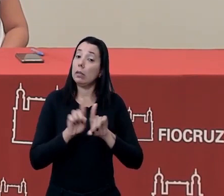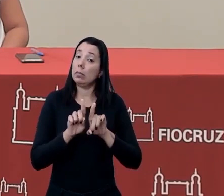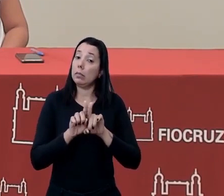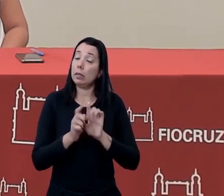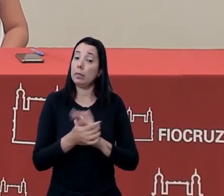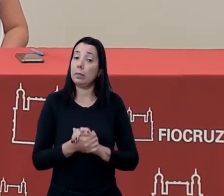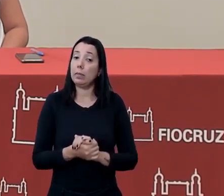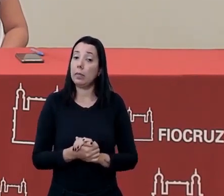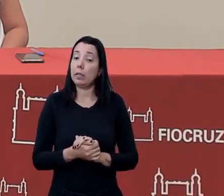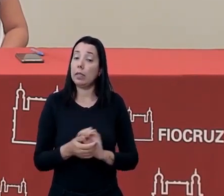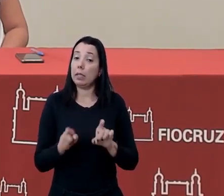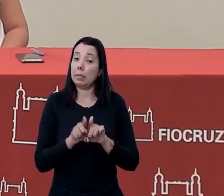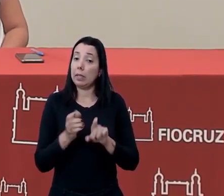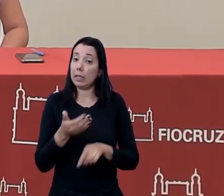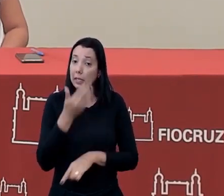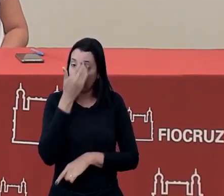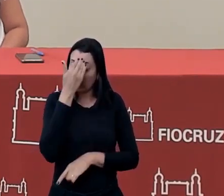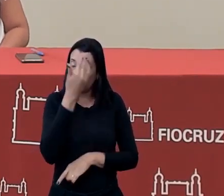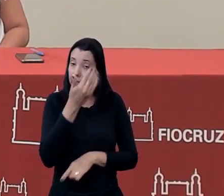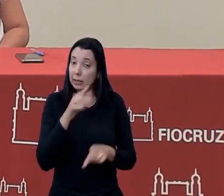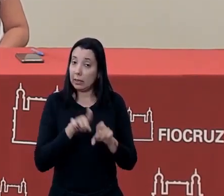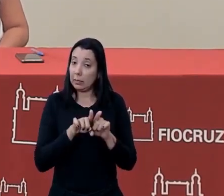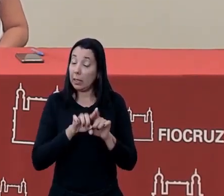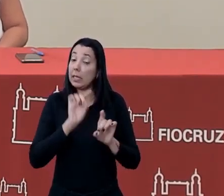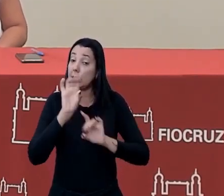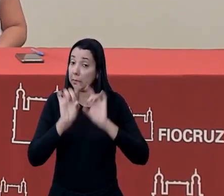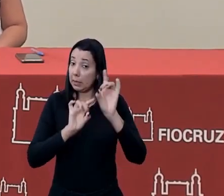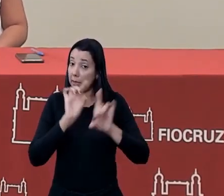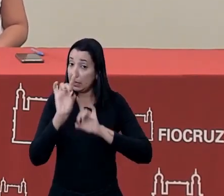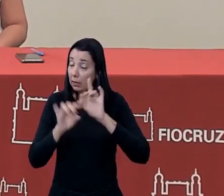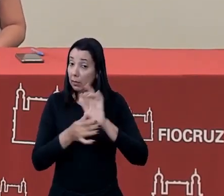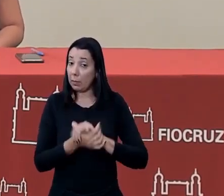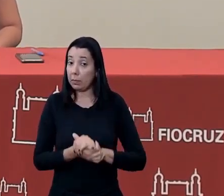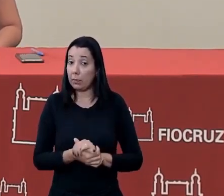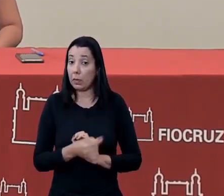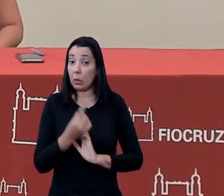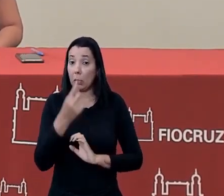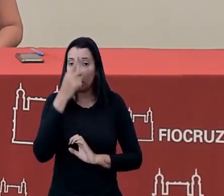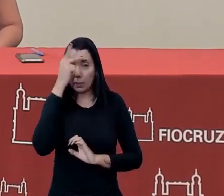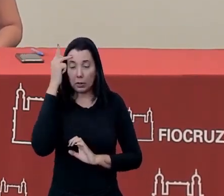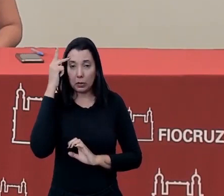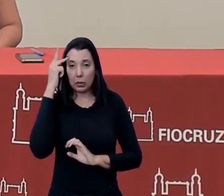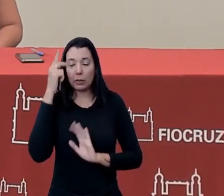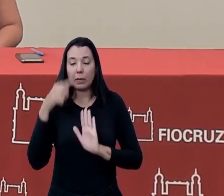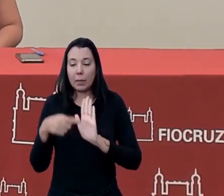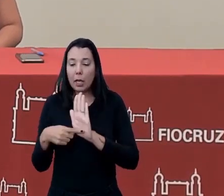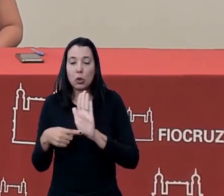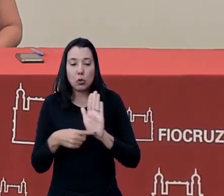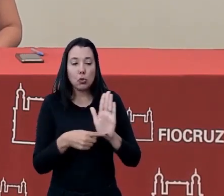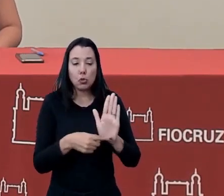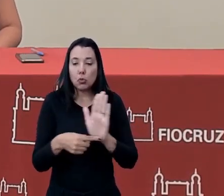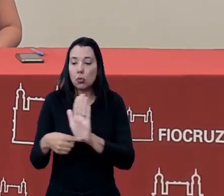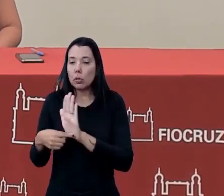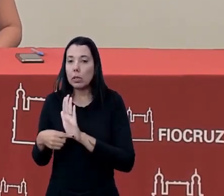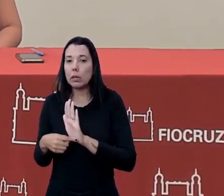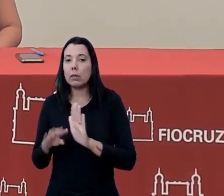eu queria agradecer fazer um agradecimento especial para uma pessoa que veio me ajudando e a gente